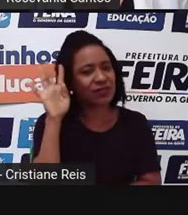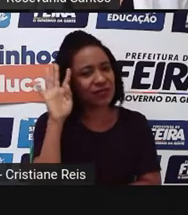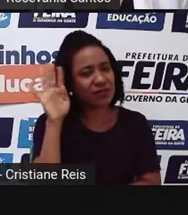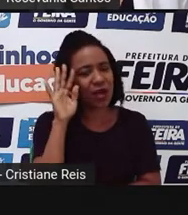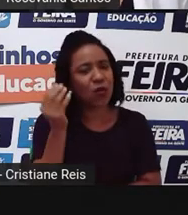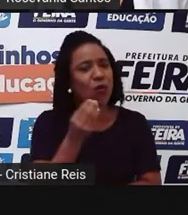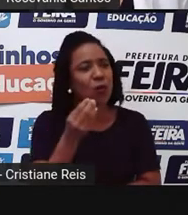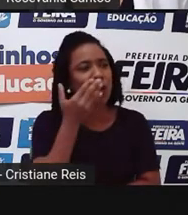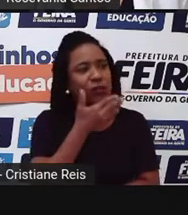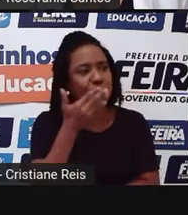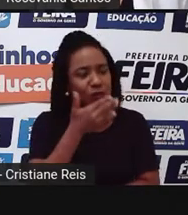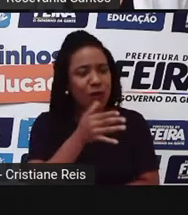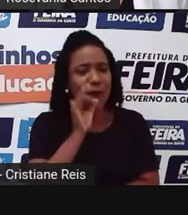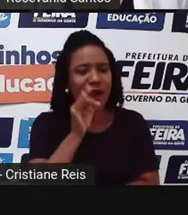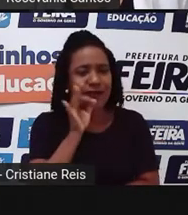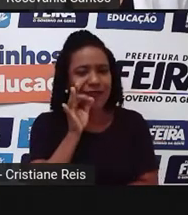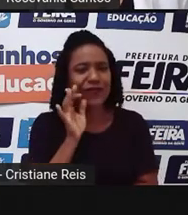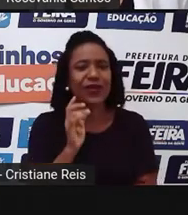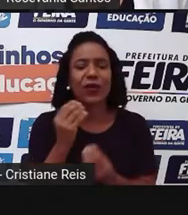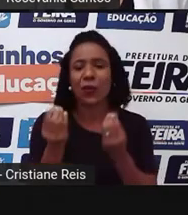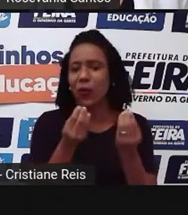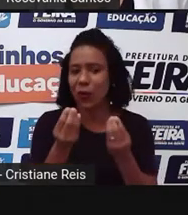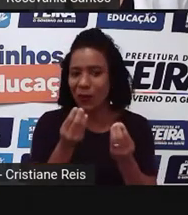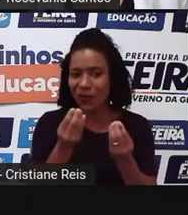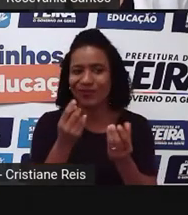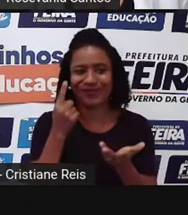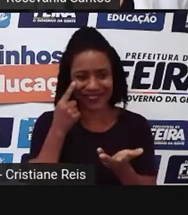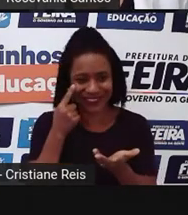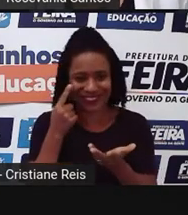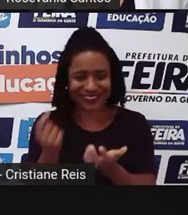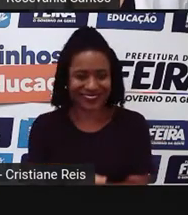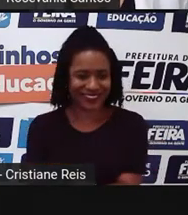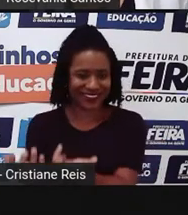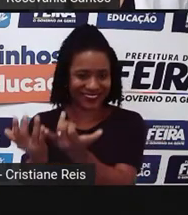percebe que tem esse caminho aqui, Pense aí. É sempre esse caminho aí, ó.